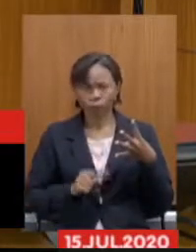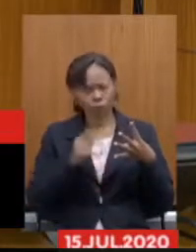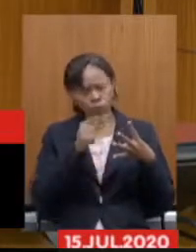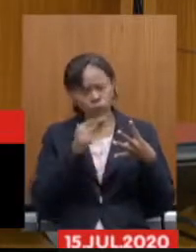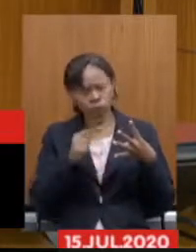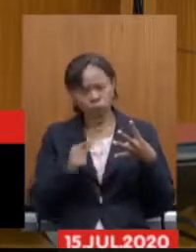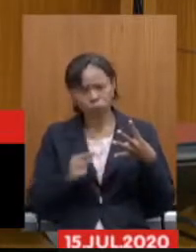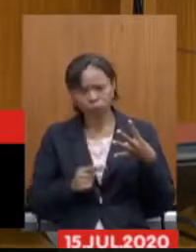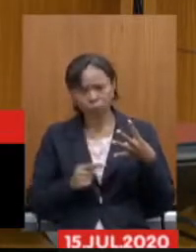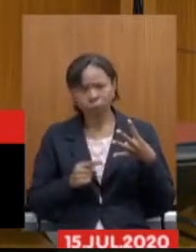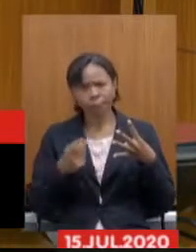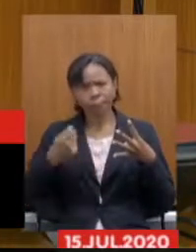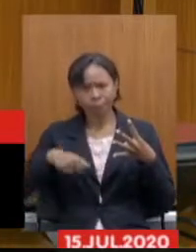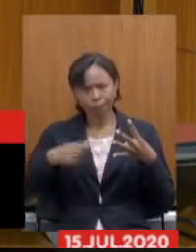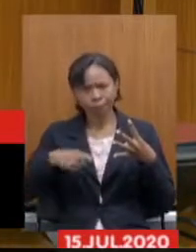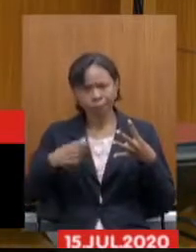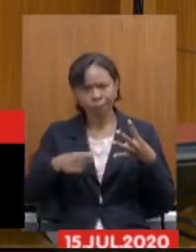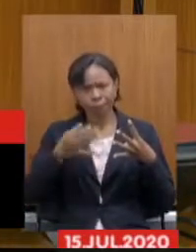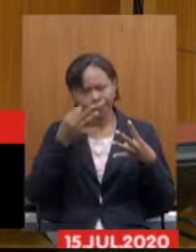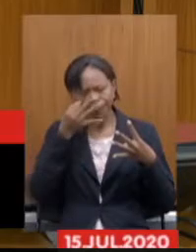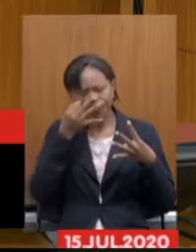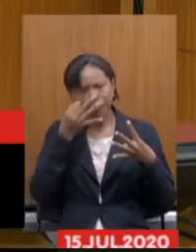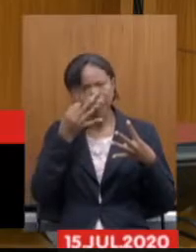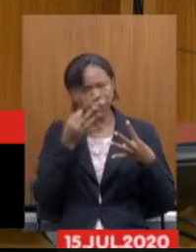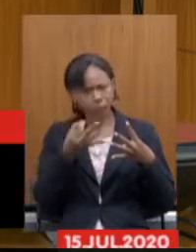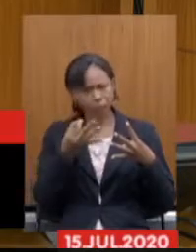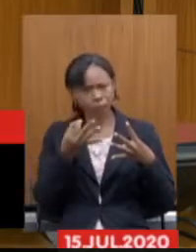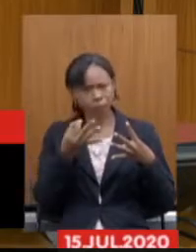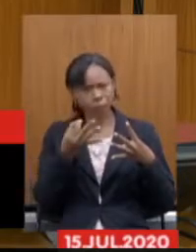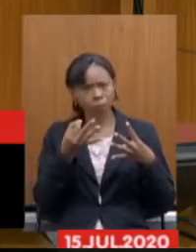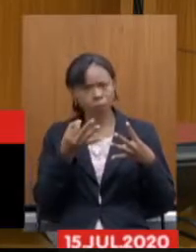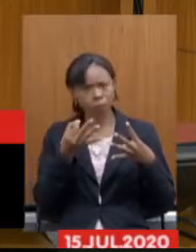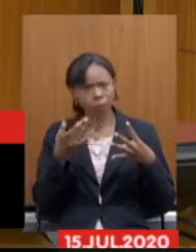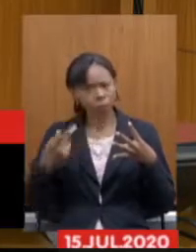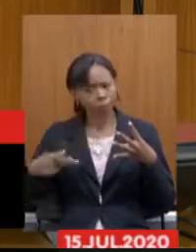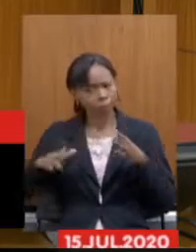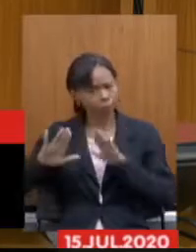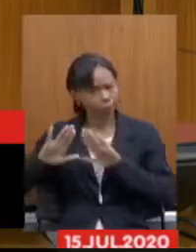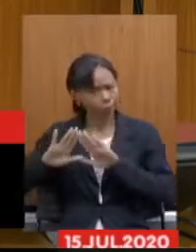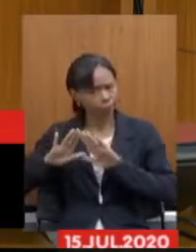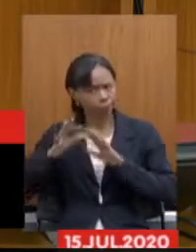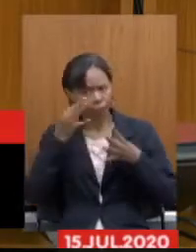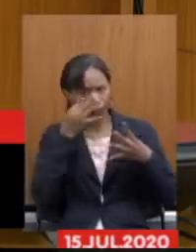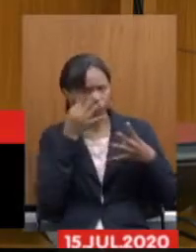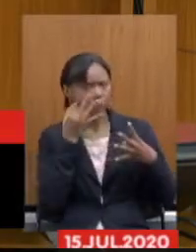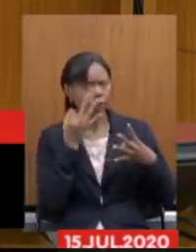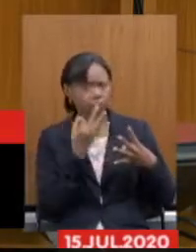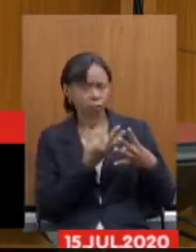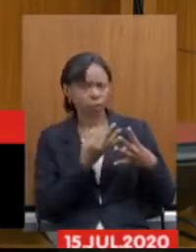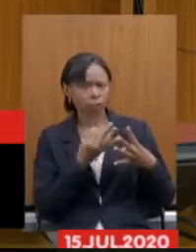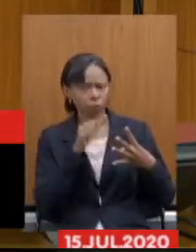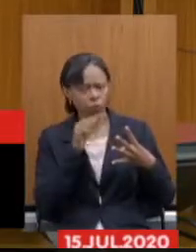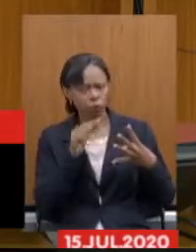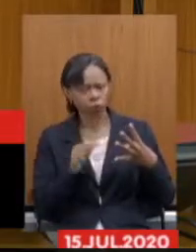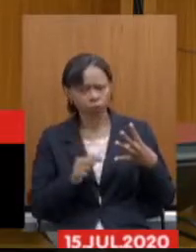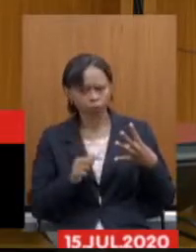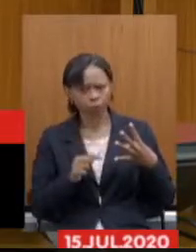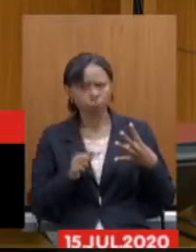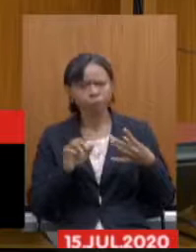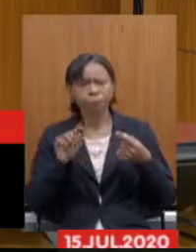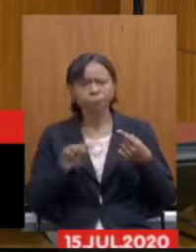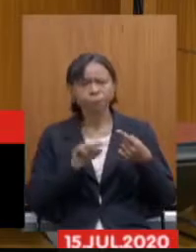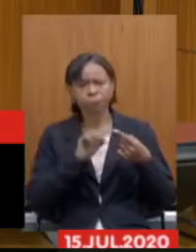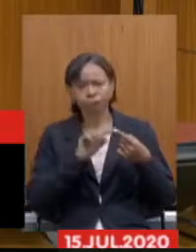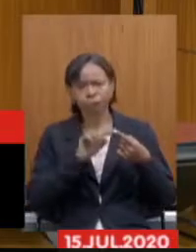merecem um olhar extremamente atento desta Casa, e por isso passo a tratá-los neste momento. O primeiro